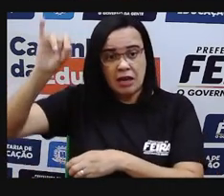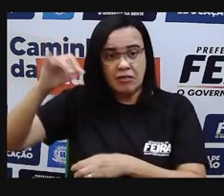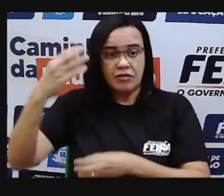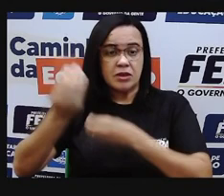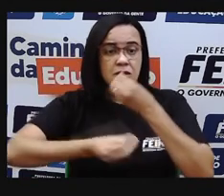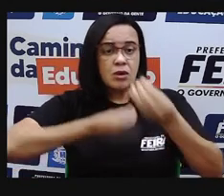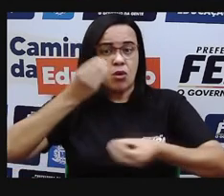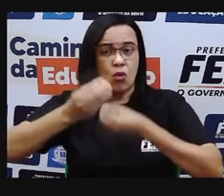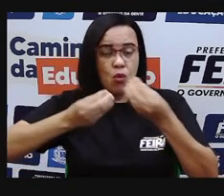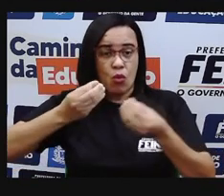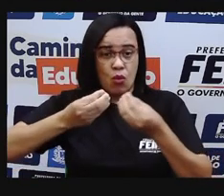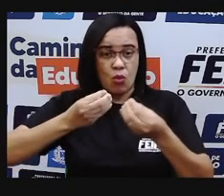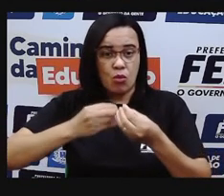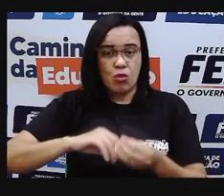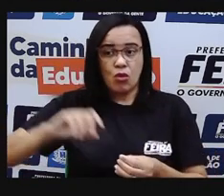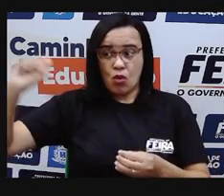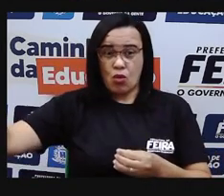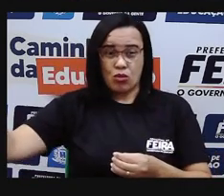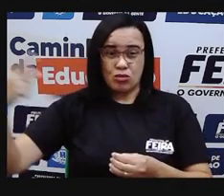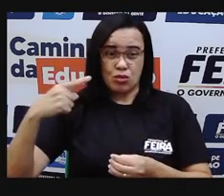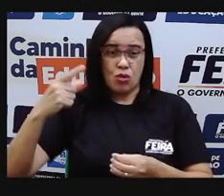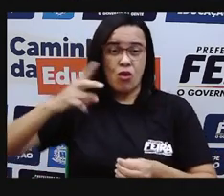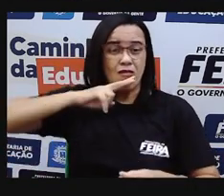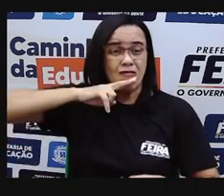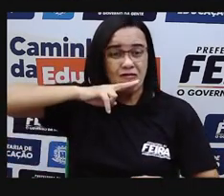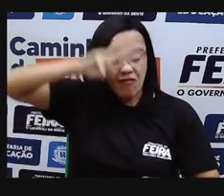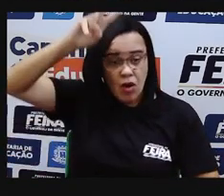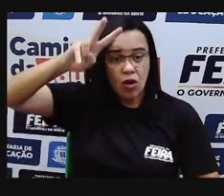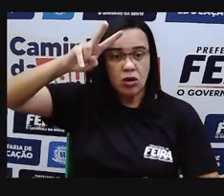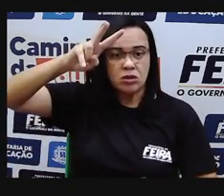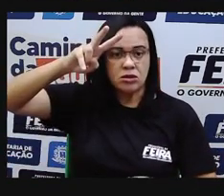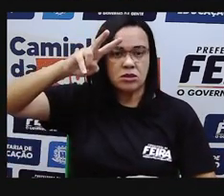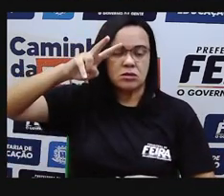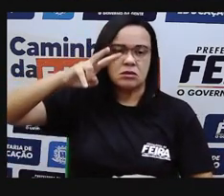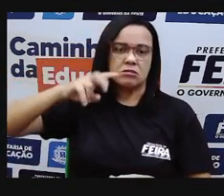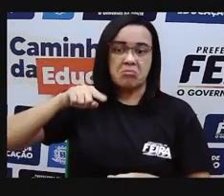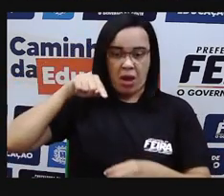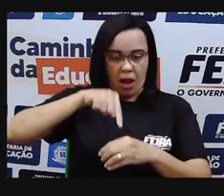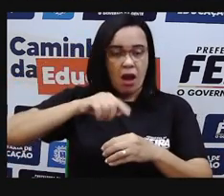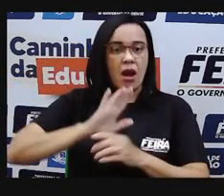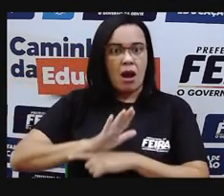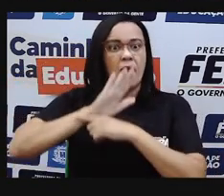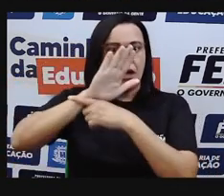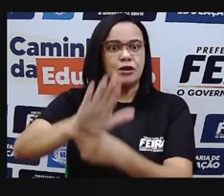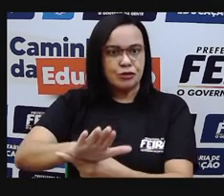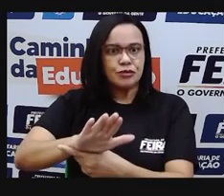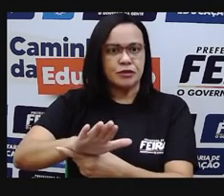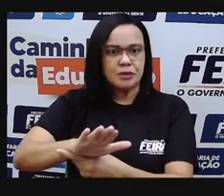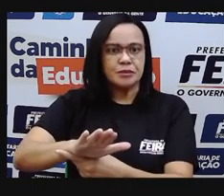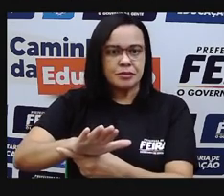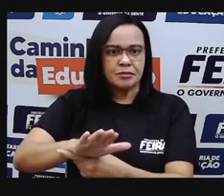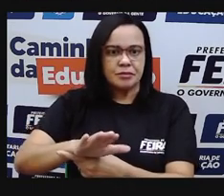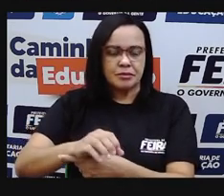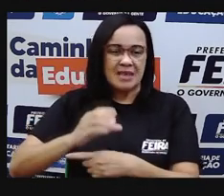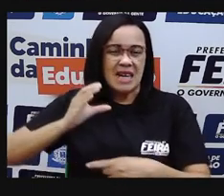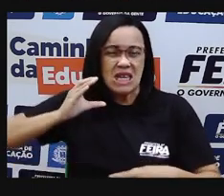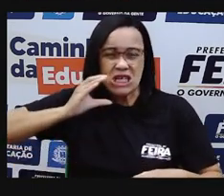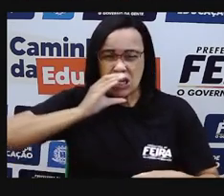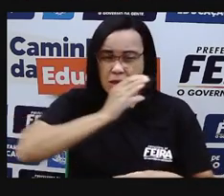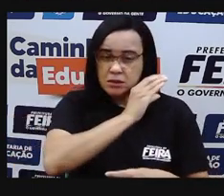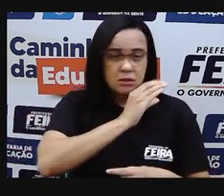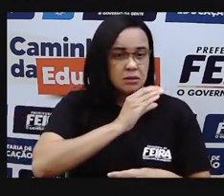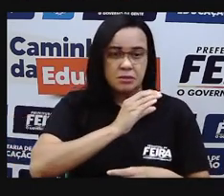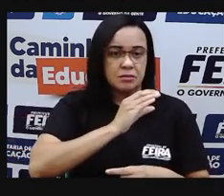luz solar no nosso planeta. Até aí tudo bem, Pró? Até aí tudo bem. Isso é positivo, isso é natural, né?